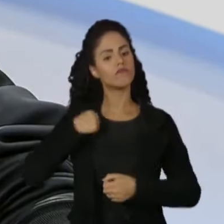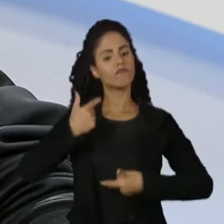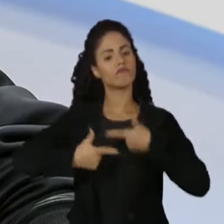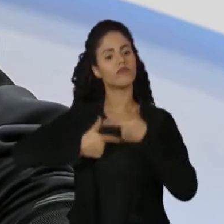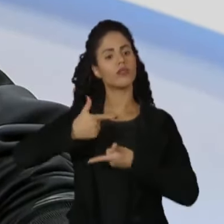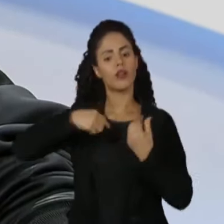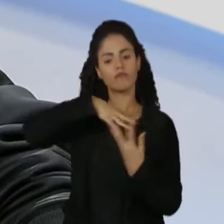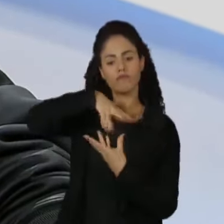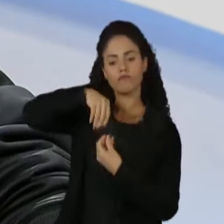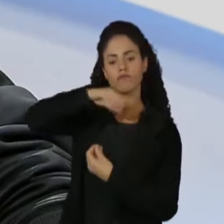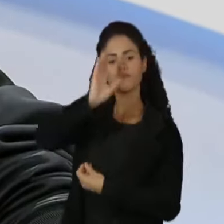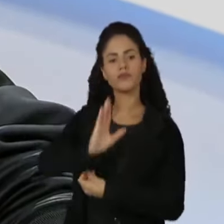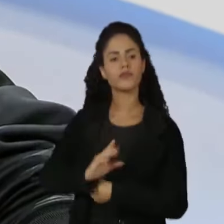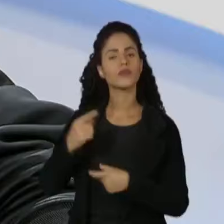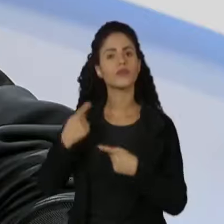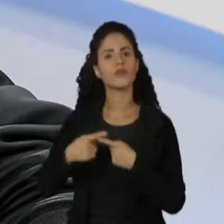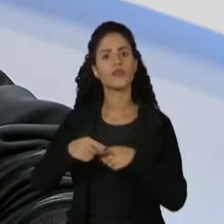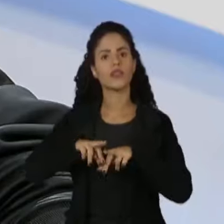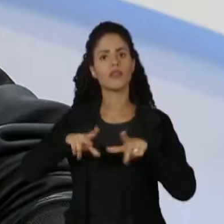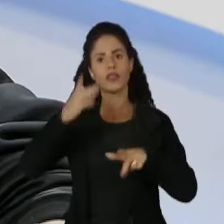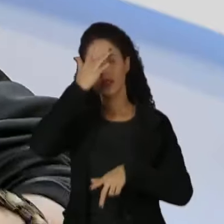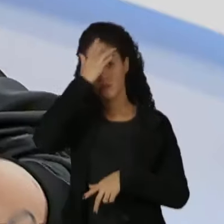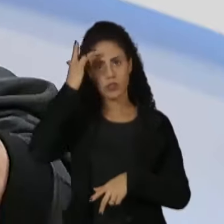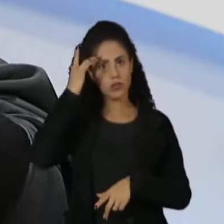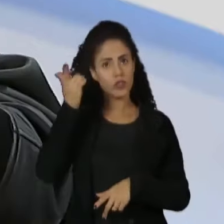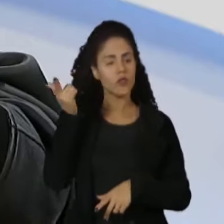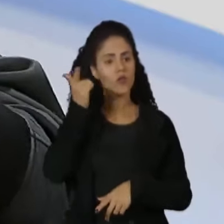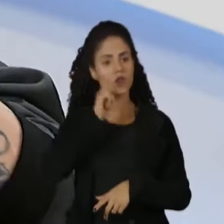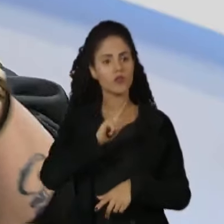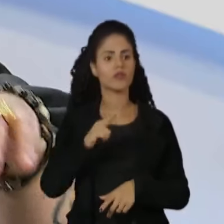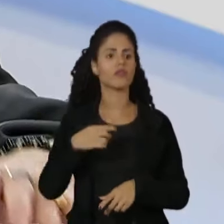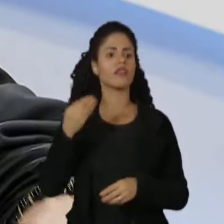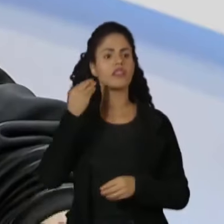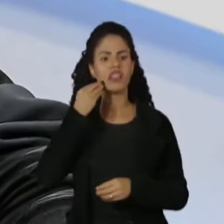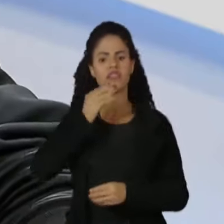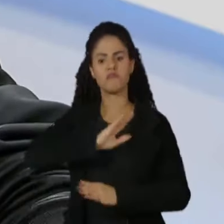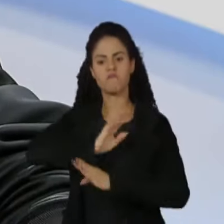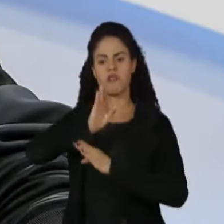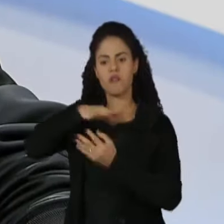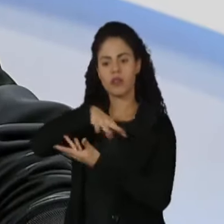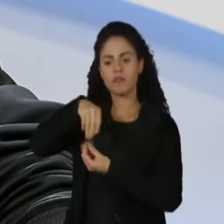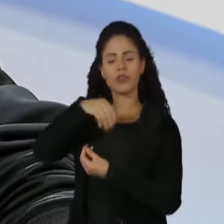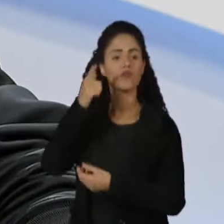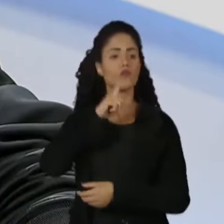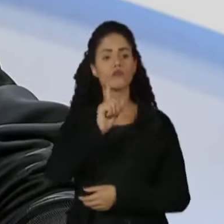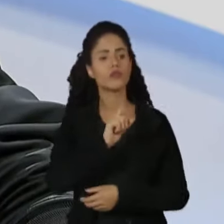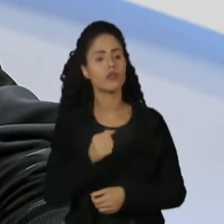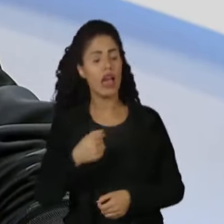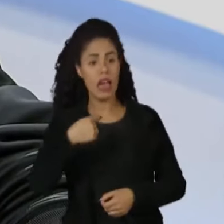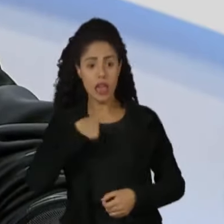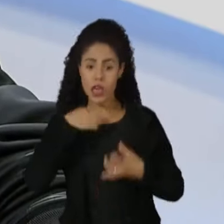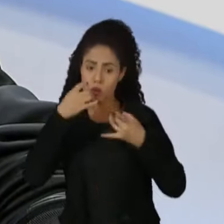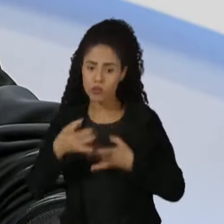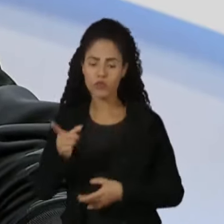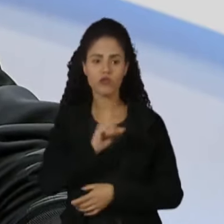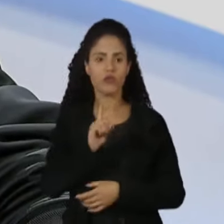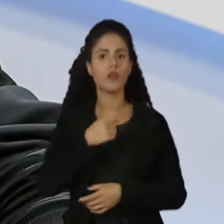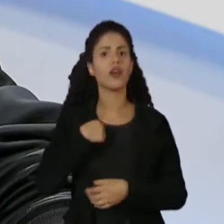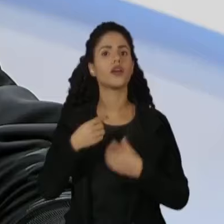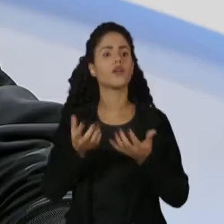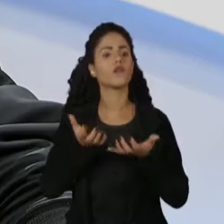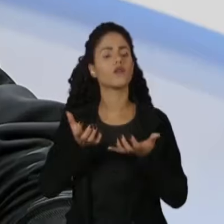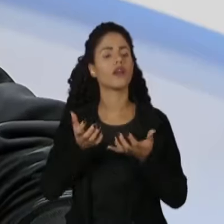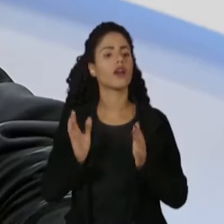imprensa brasileira. Teve tanta gente que achincalhou, acabar com a imprensa brasileira. Eu não desisti da imprensa, eu gostaria de